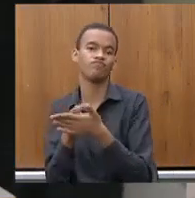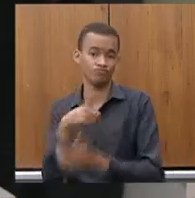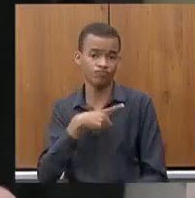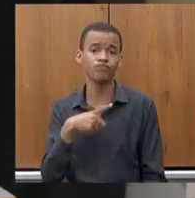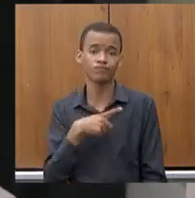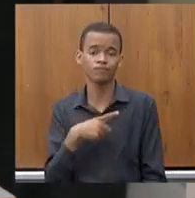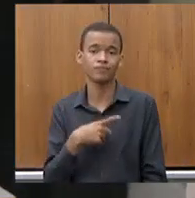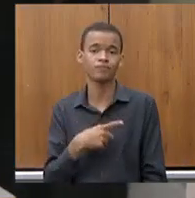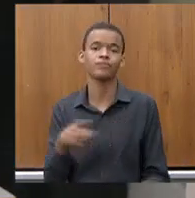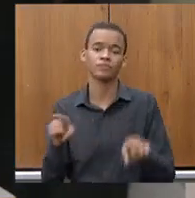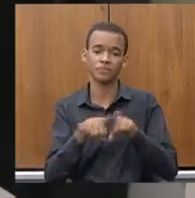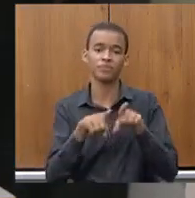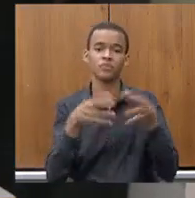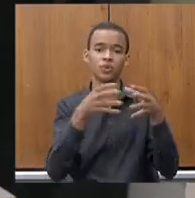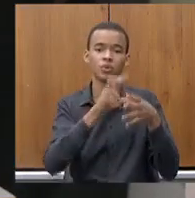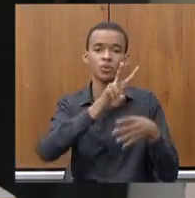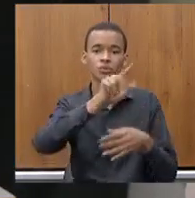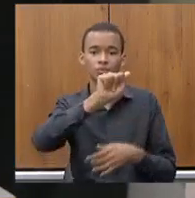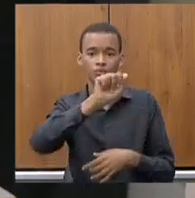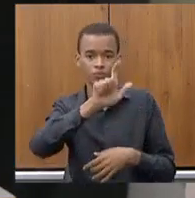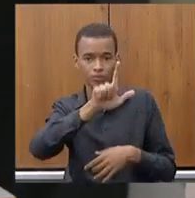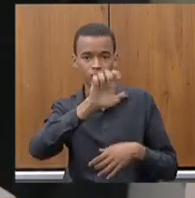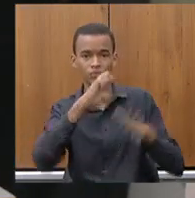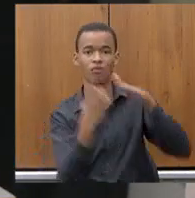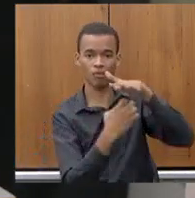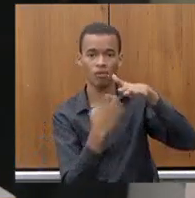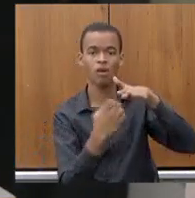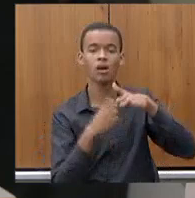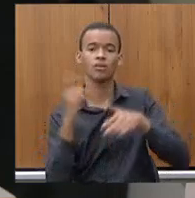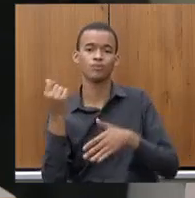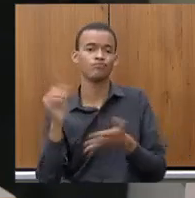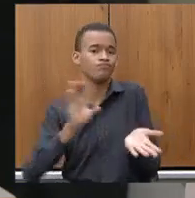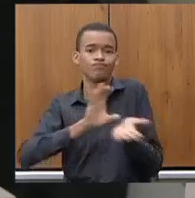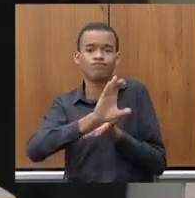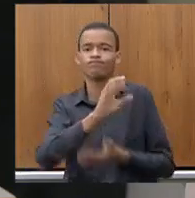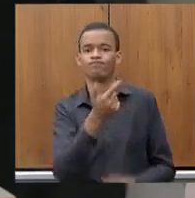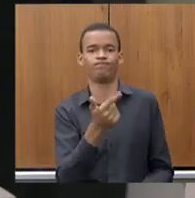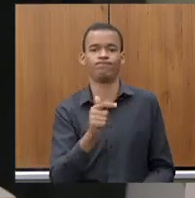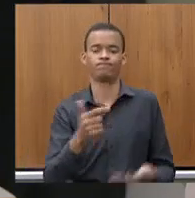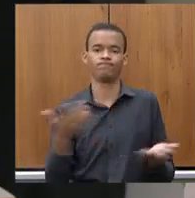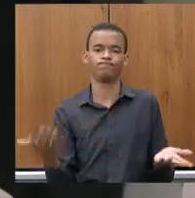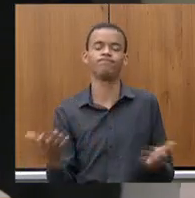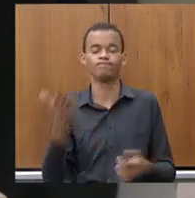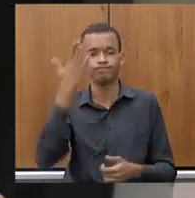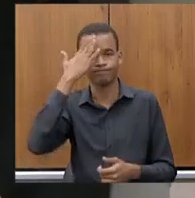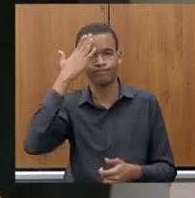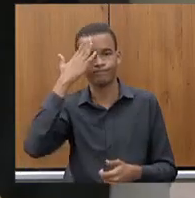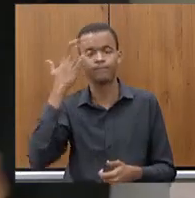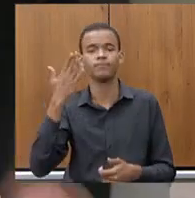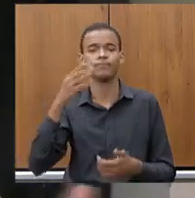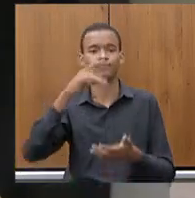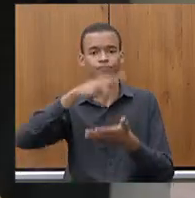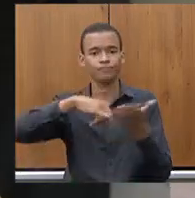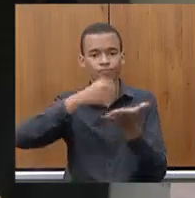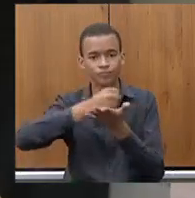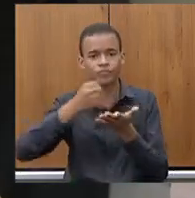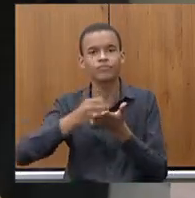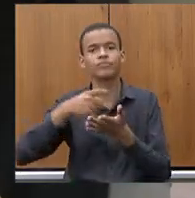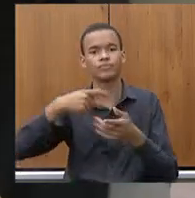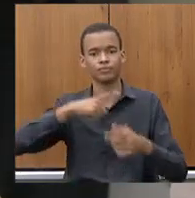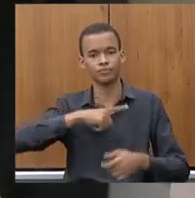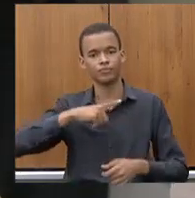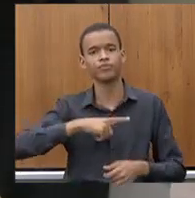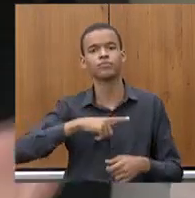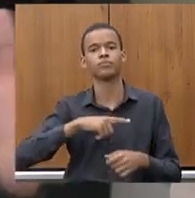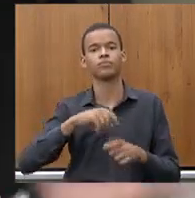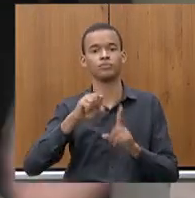custeio, não se pode, então, considerá-los para esse fim. São todos carimbados, utilizados e fiscalizados pelo